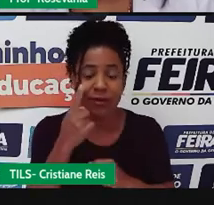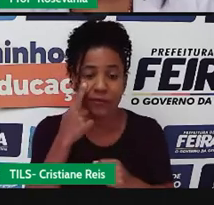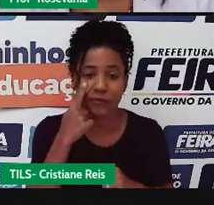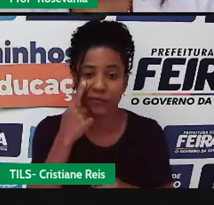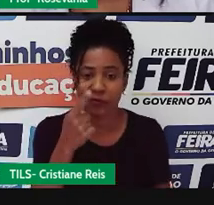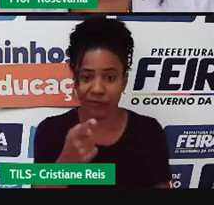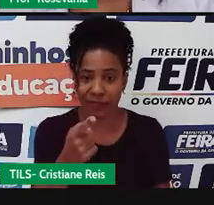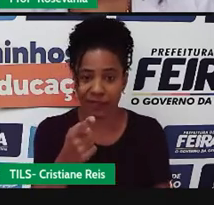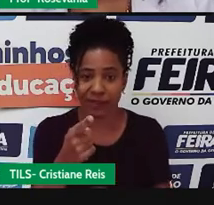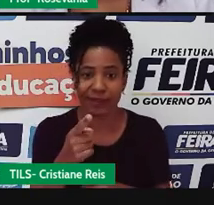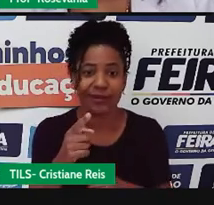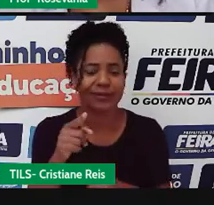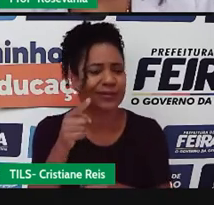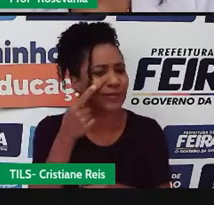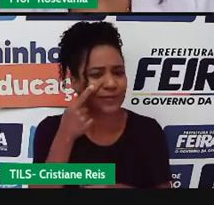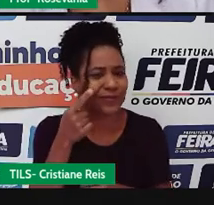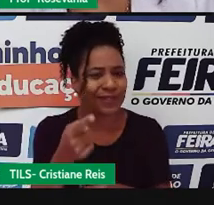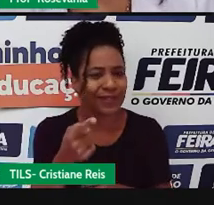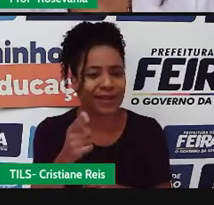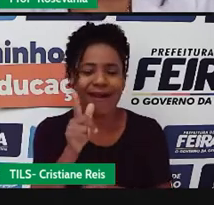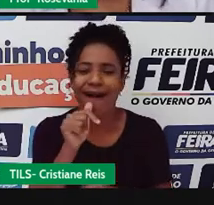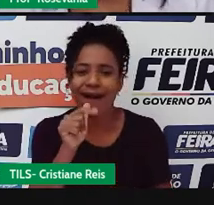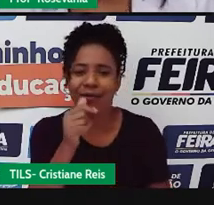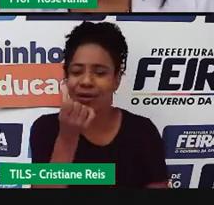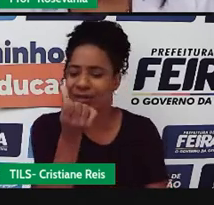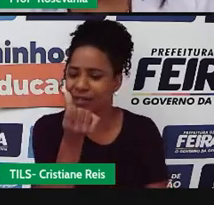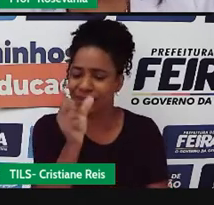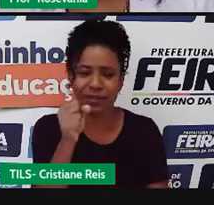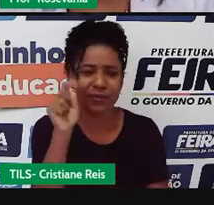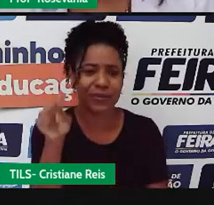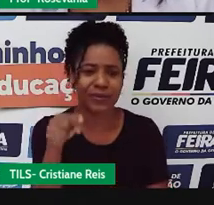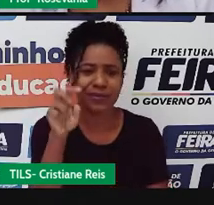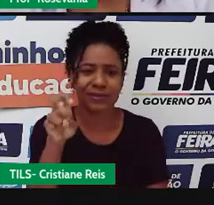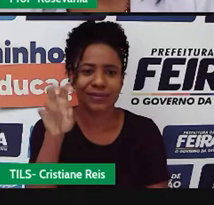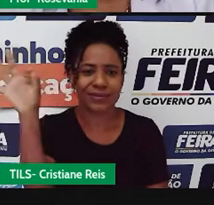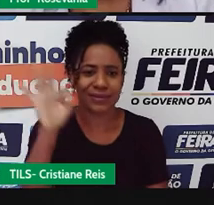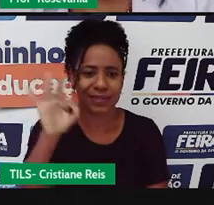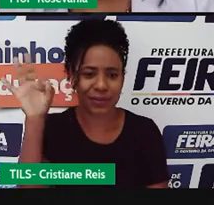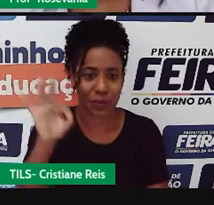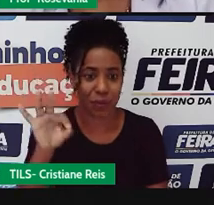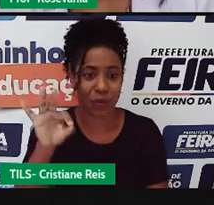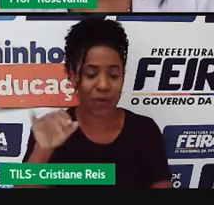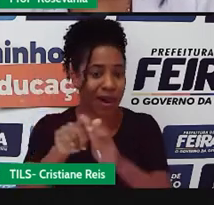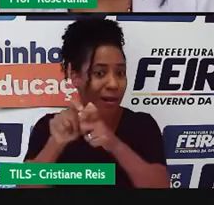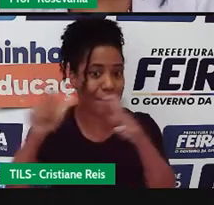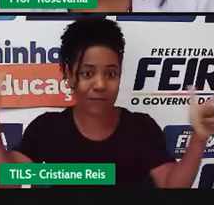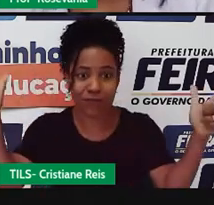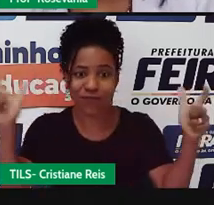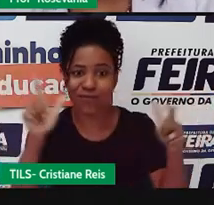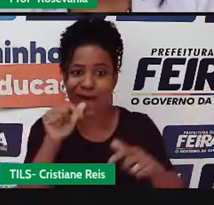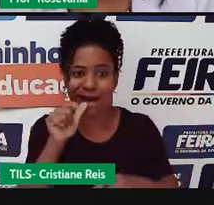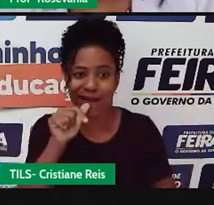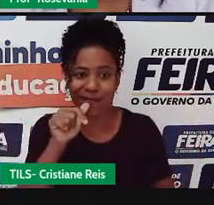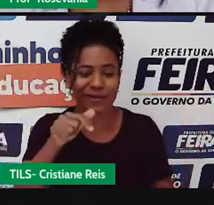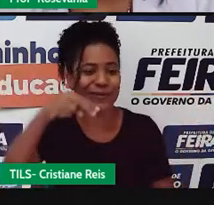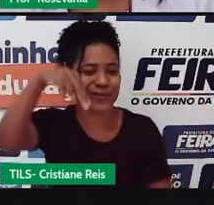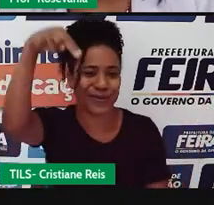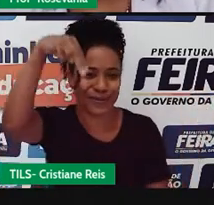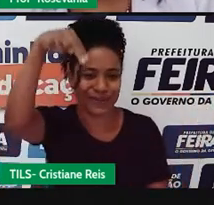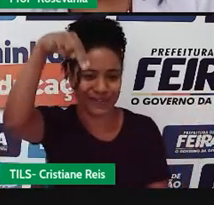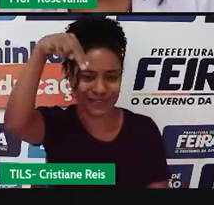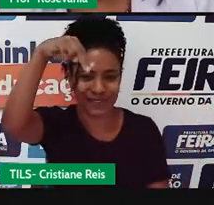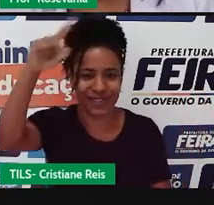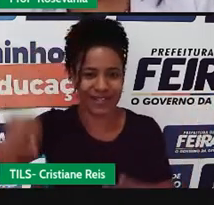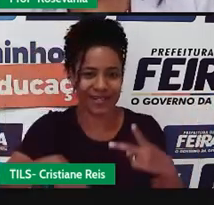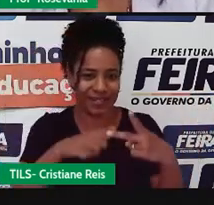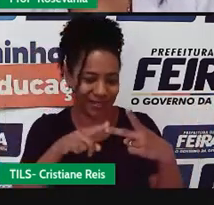só tenho essa quantidade, essa concentração enorme somente na região norte. A outra, a segunda maior, é a